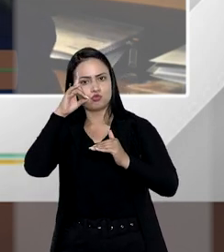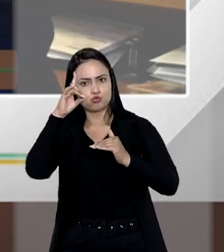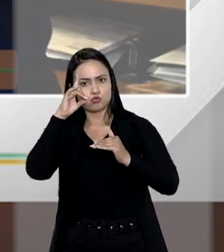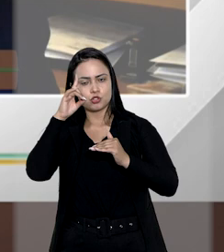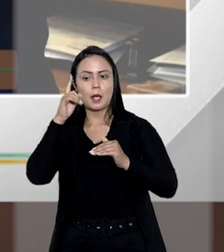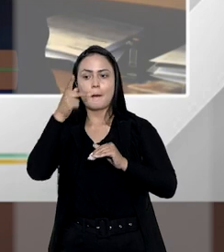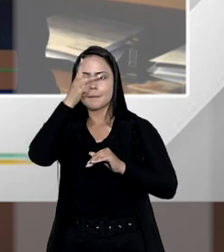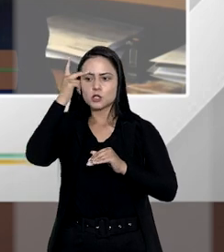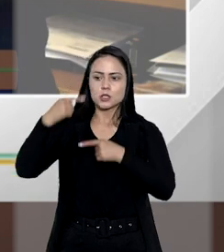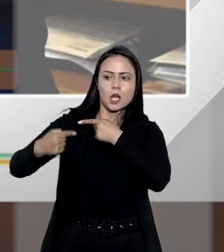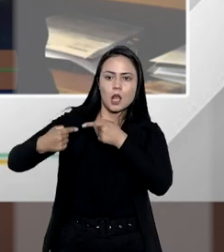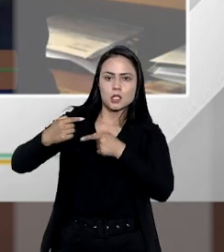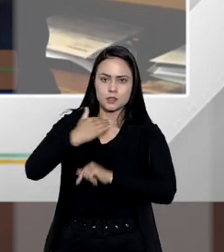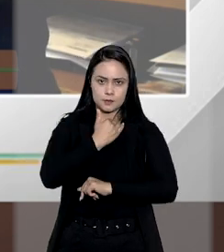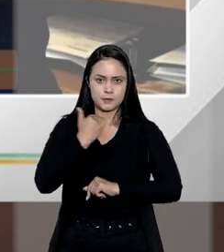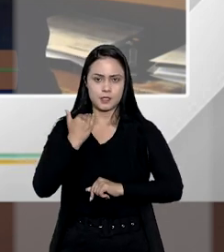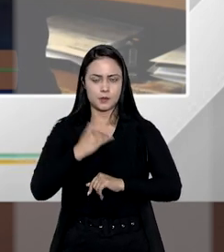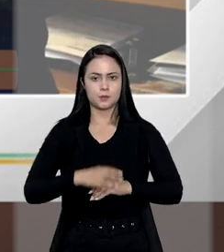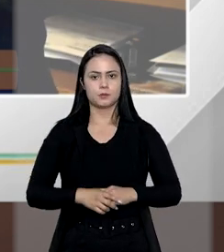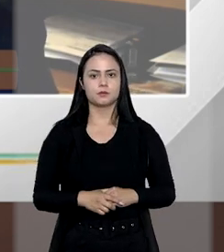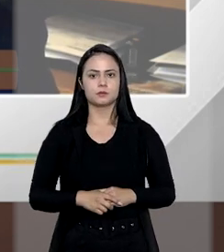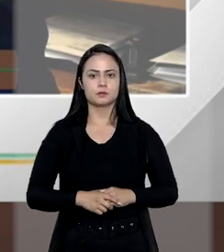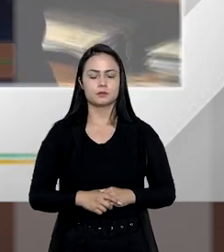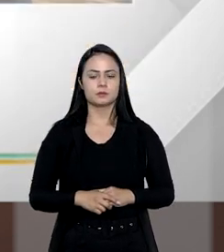dia em que o autor da herança faleceu.